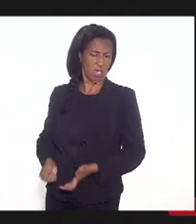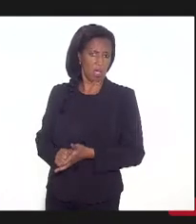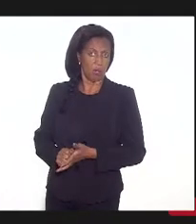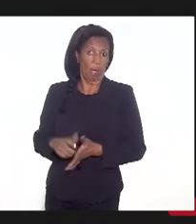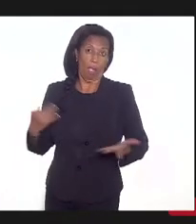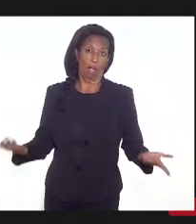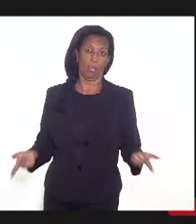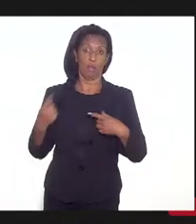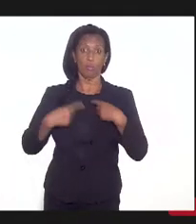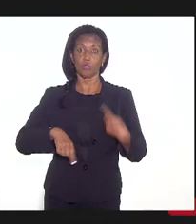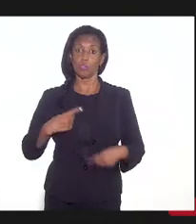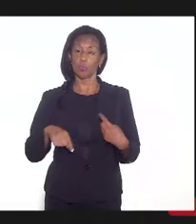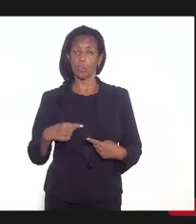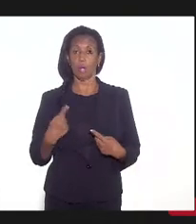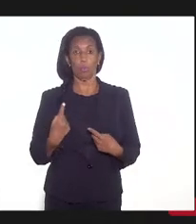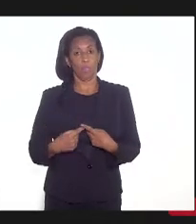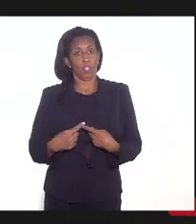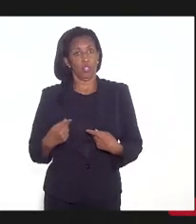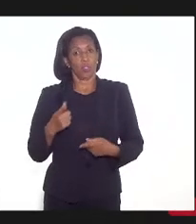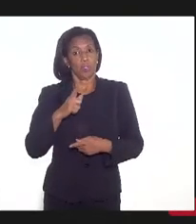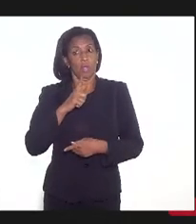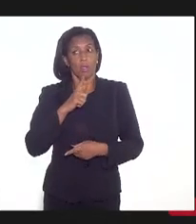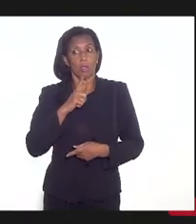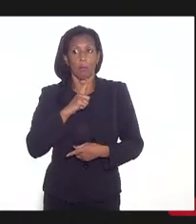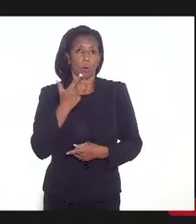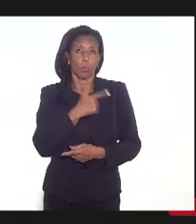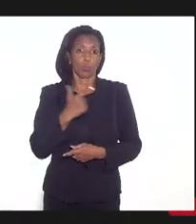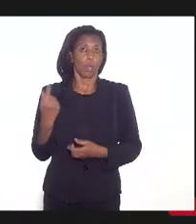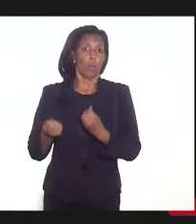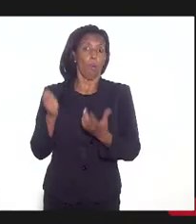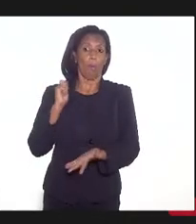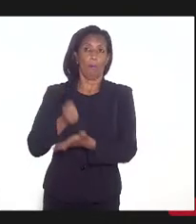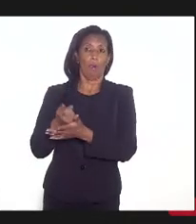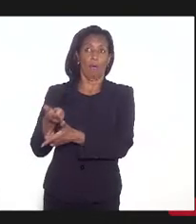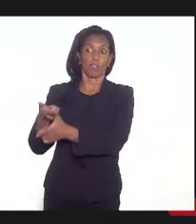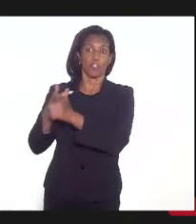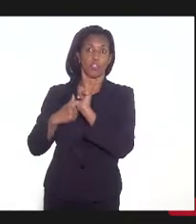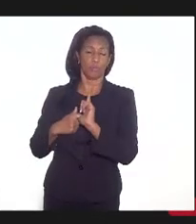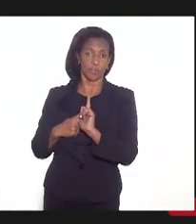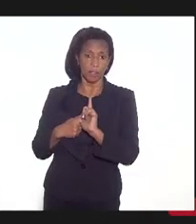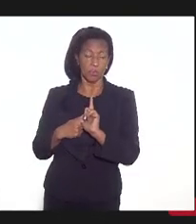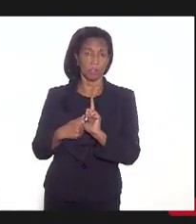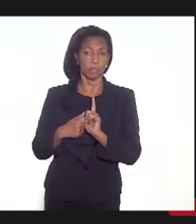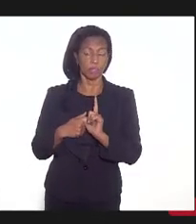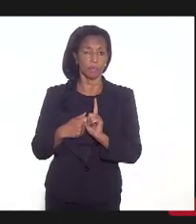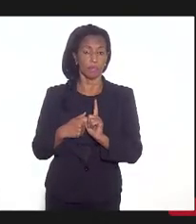isso é uma discussão, porque nós não temos capacidade também de pagar a dívida sem o...